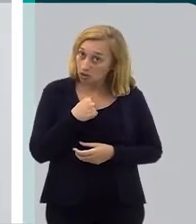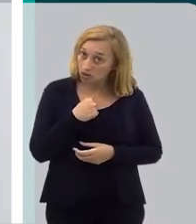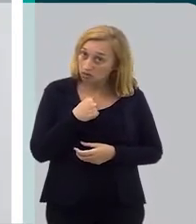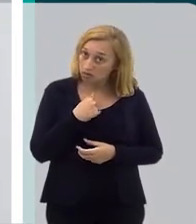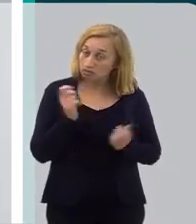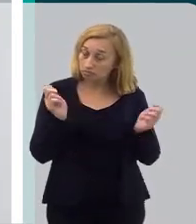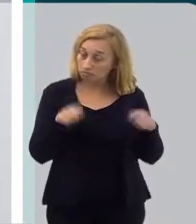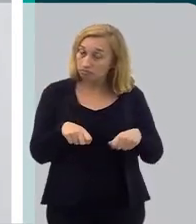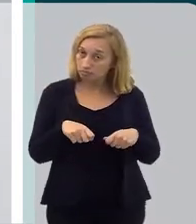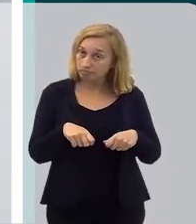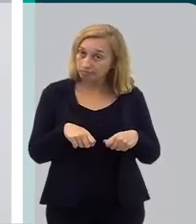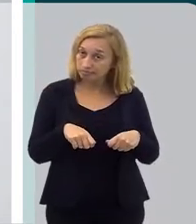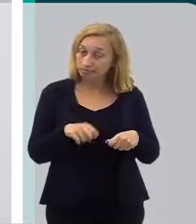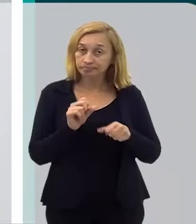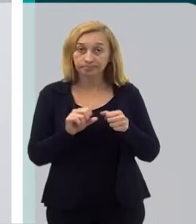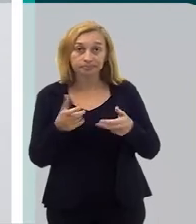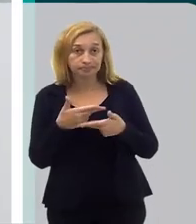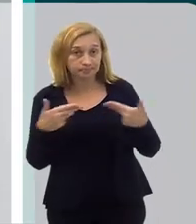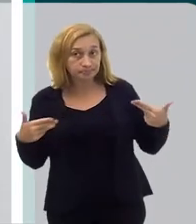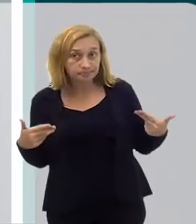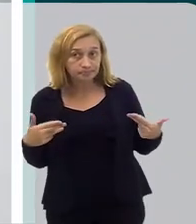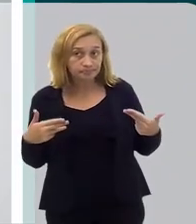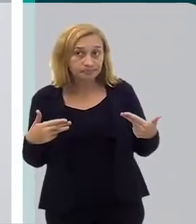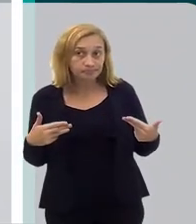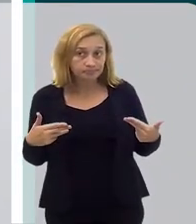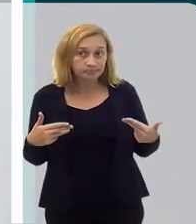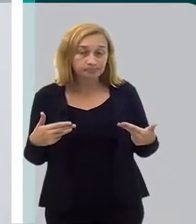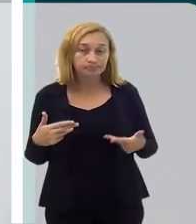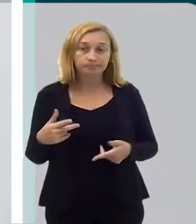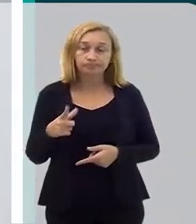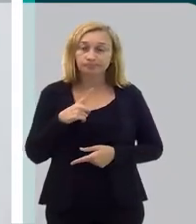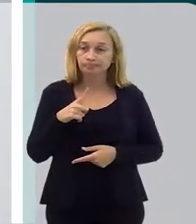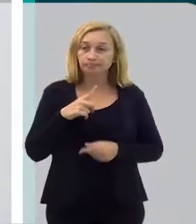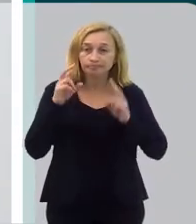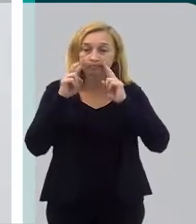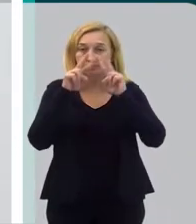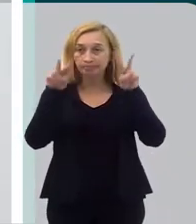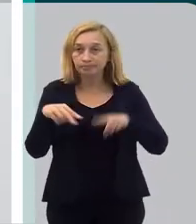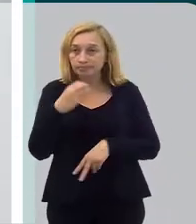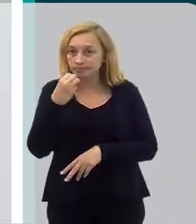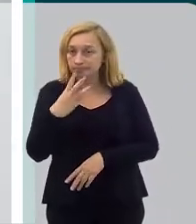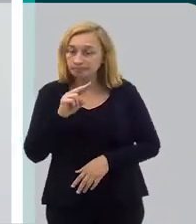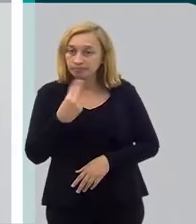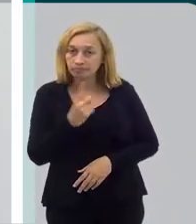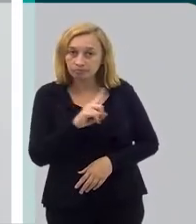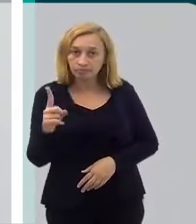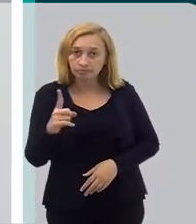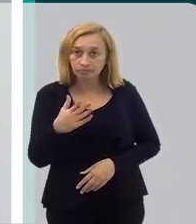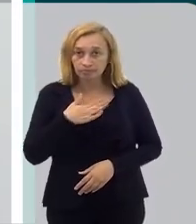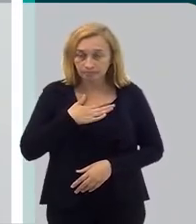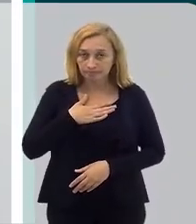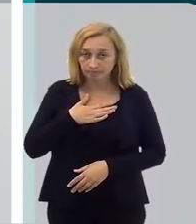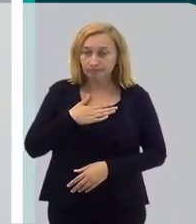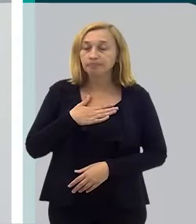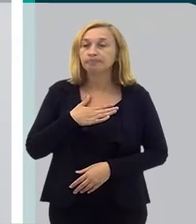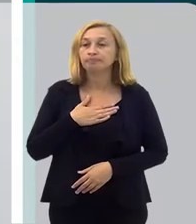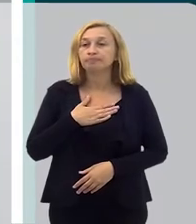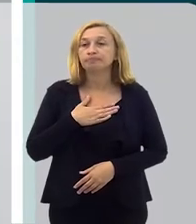eu e as minhas capacidades de fazer as coisas e se eu tenho uma visão positiva ou não sobre mim,